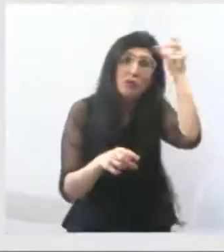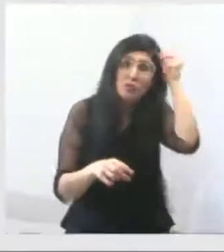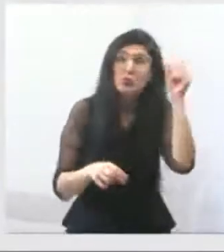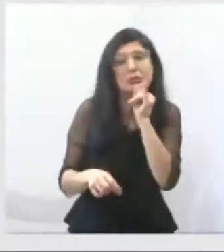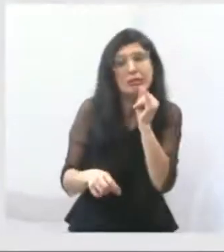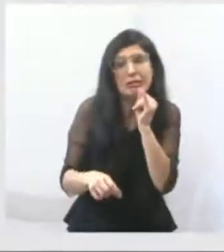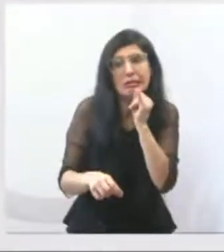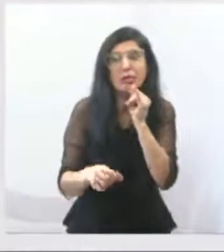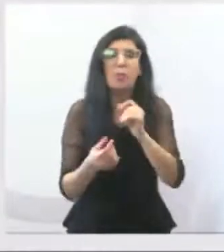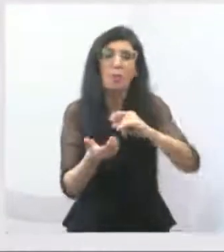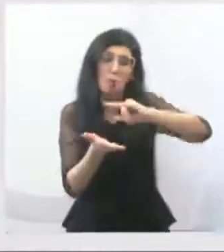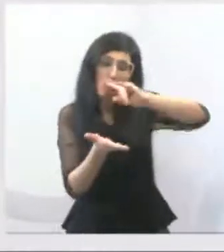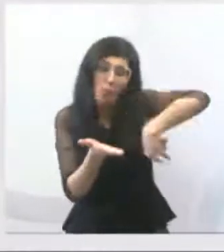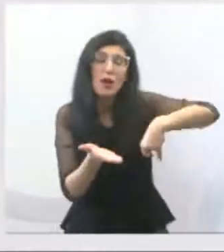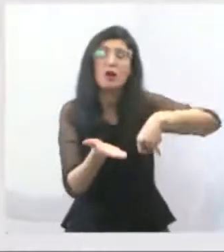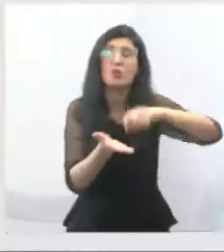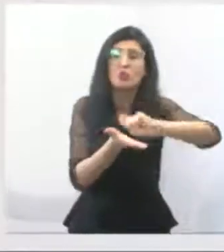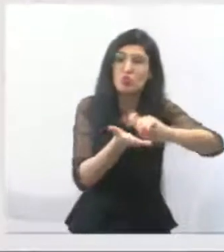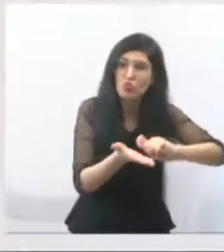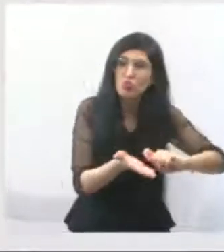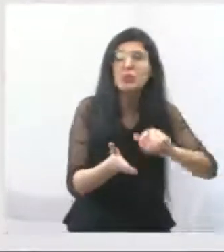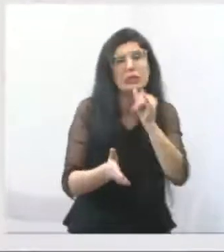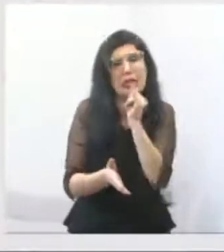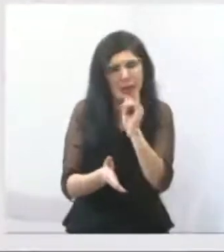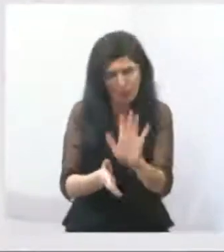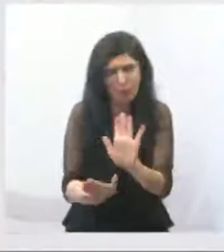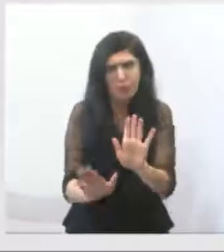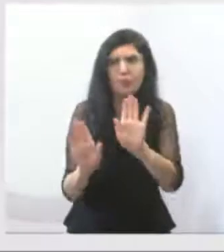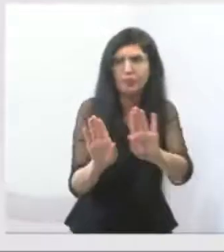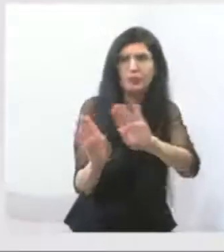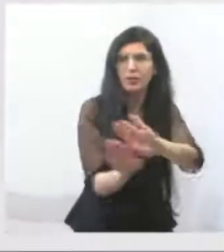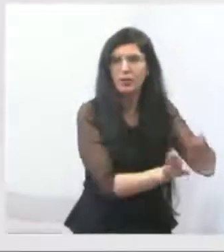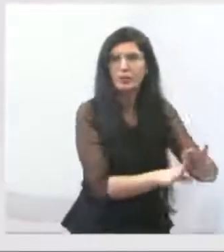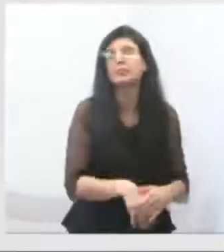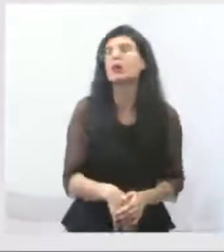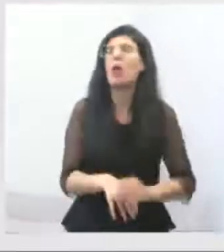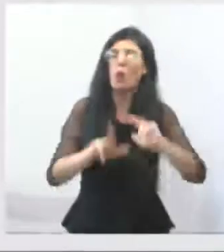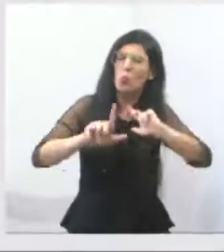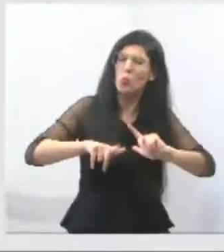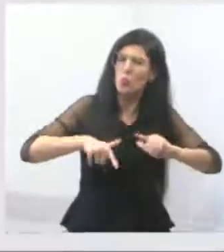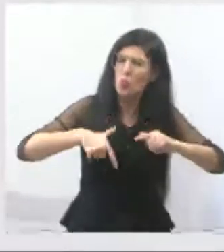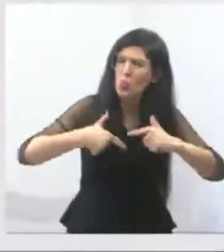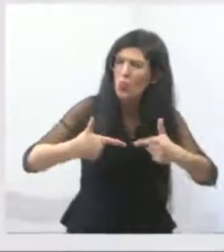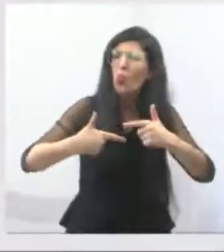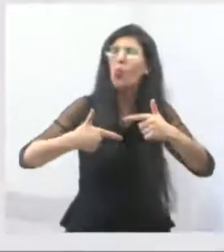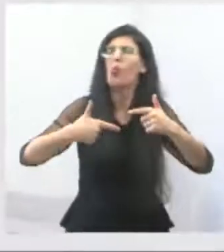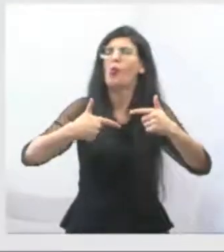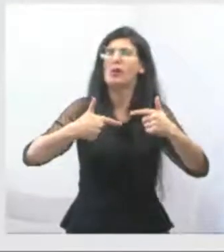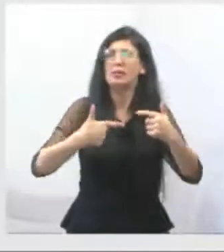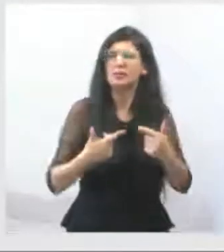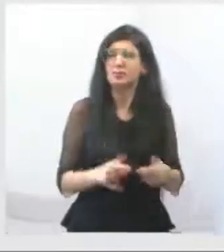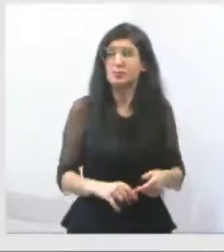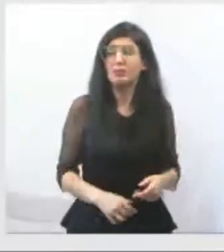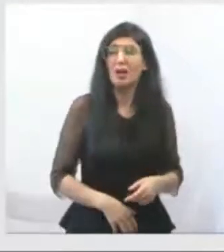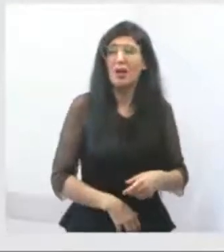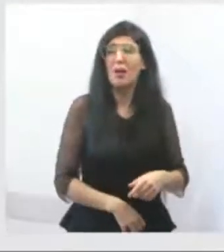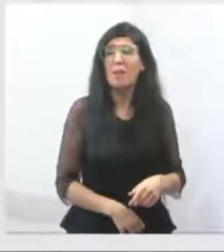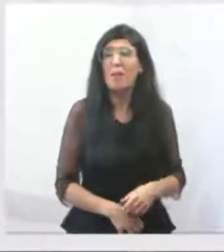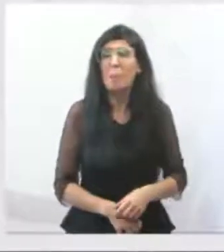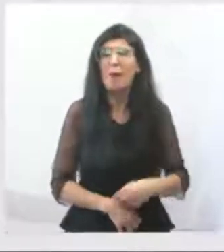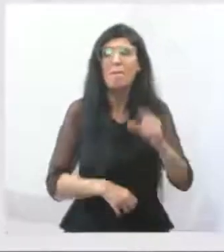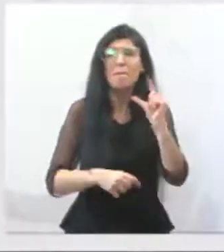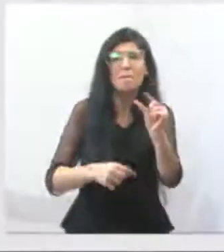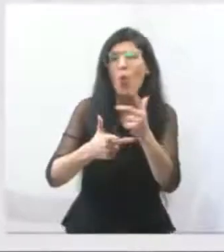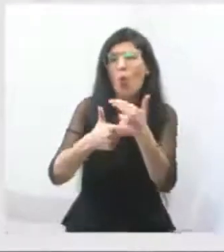de bravura, porque não é fácil, de luta, às vezes com o mínimo de condições, e